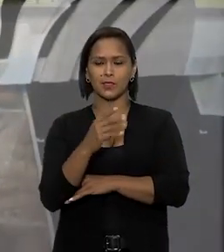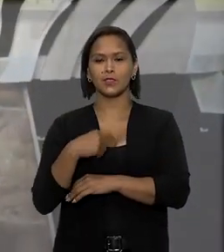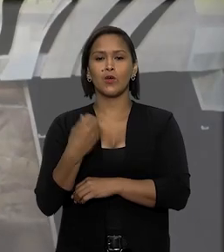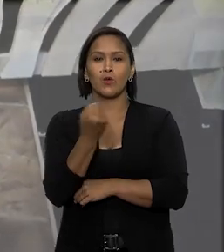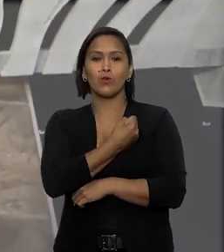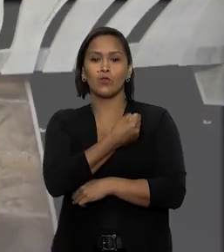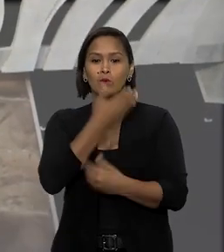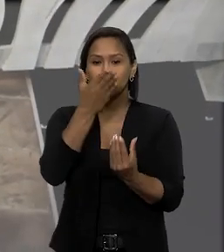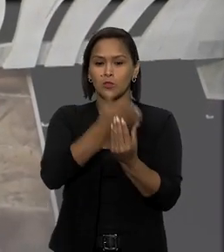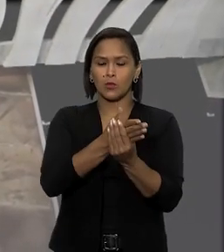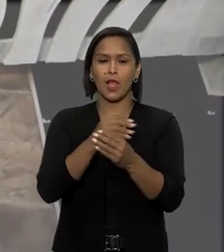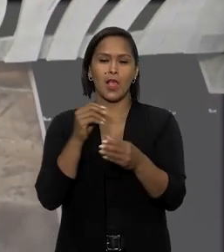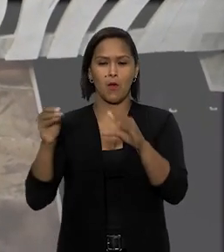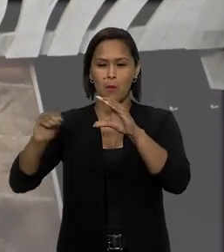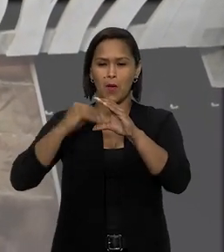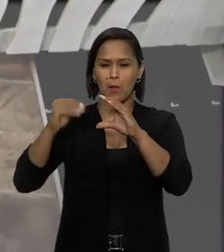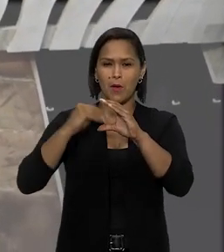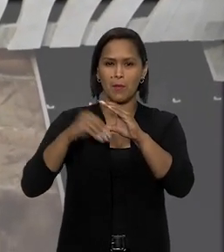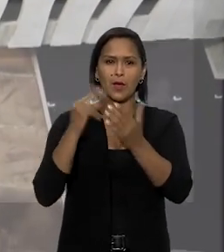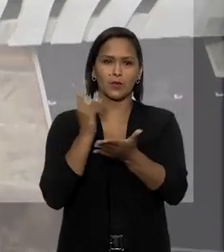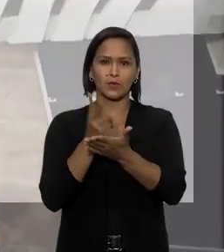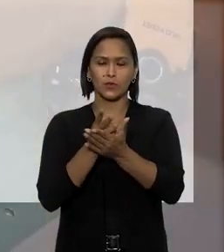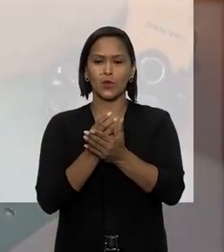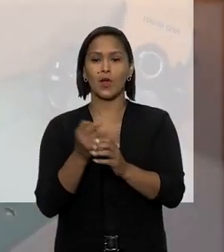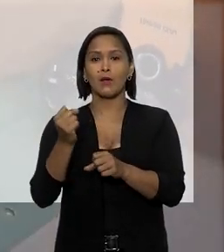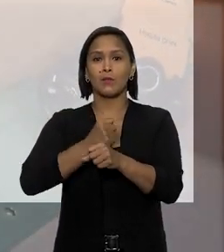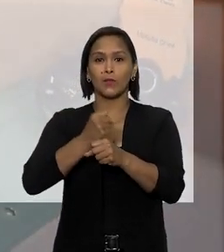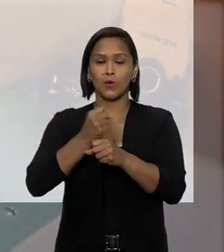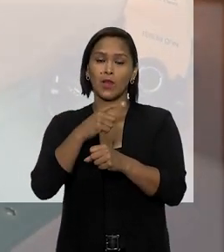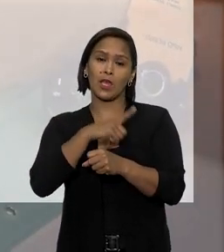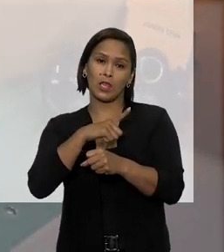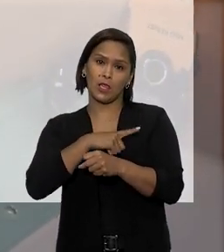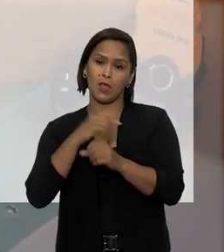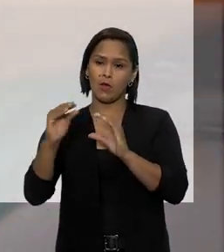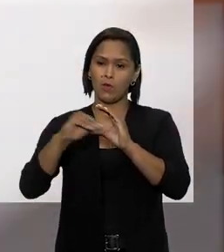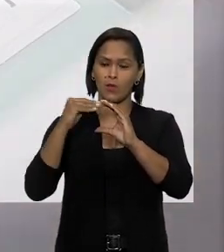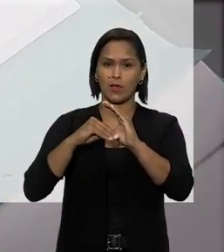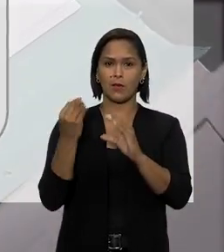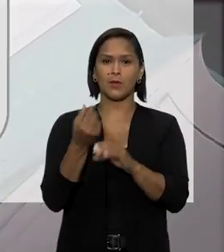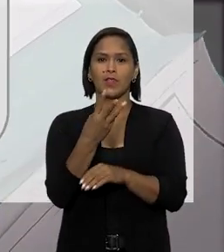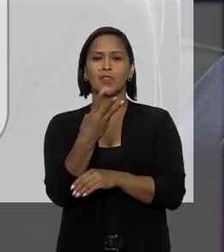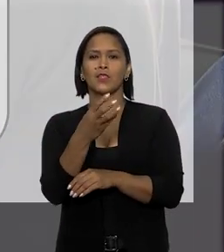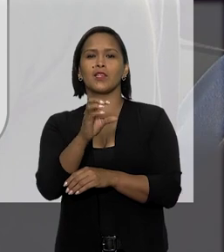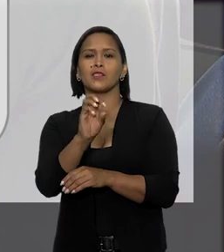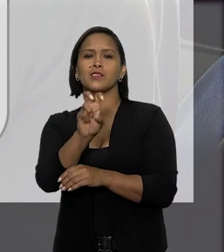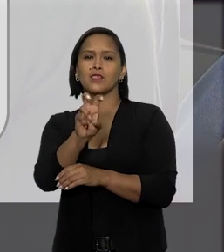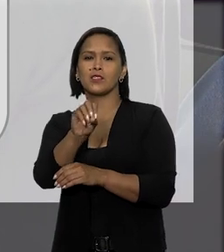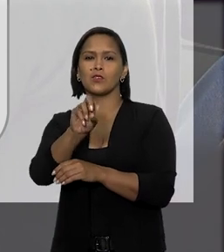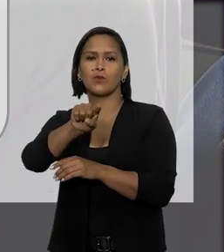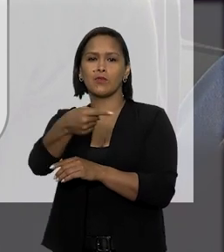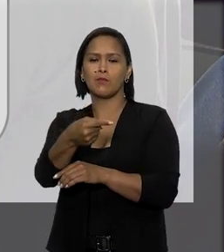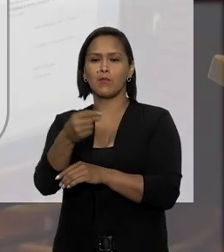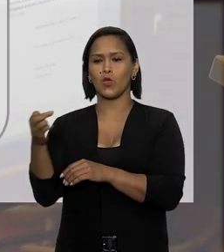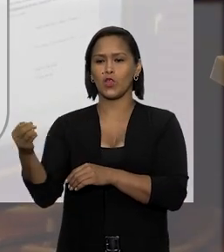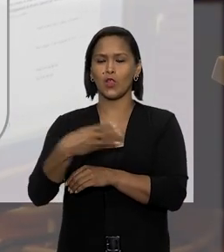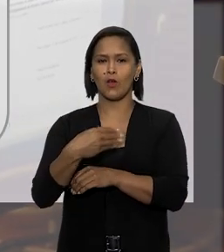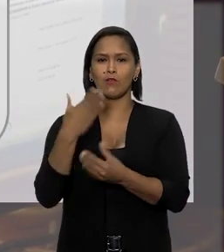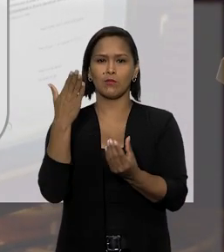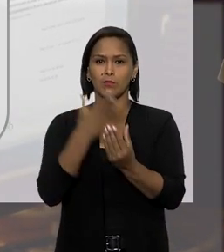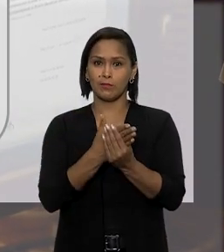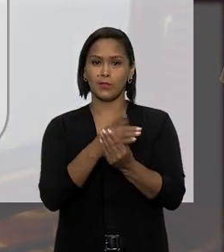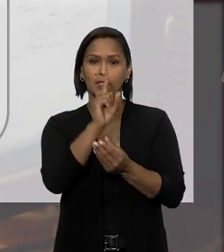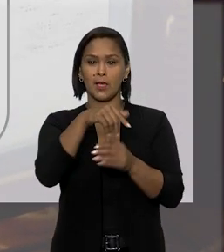o número de processos não para de crescer. Anualmente, o STJ recebe cerca de 350 mil novas